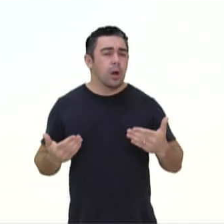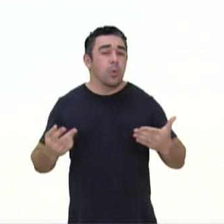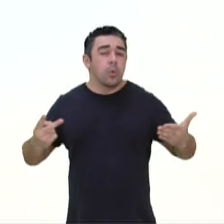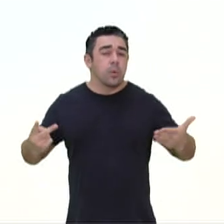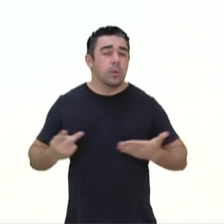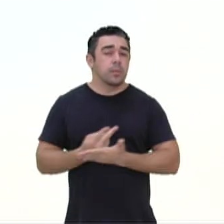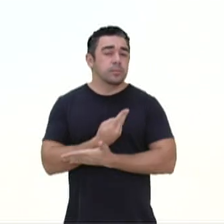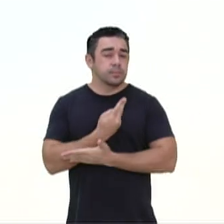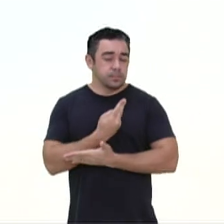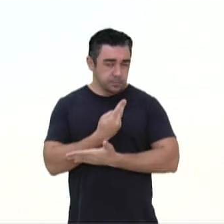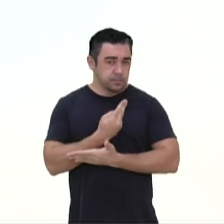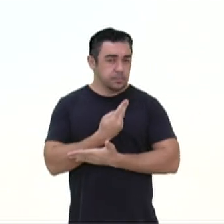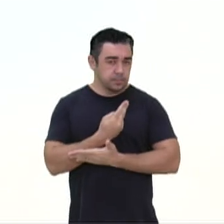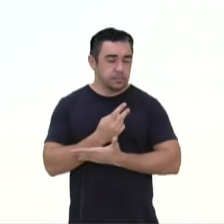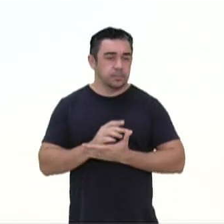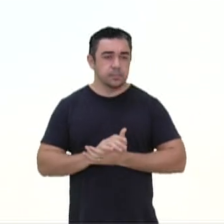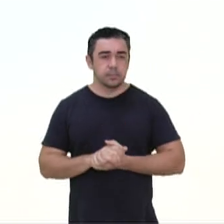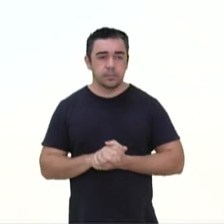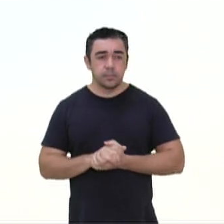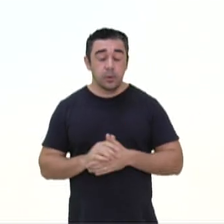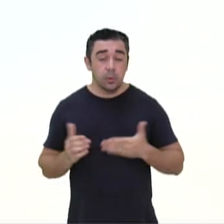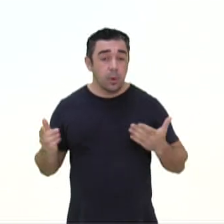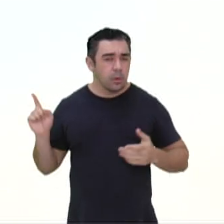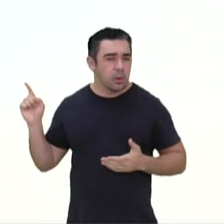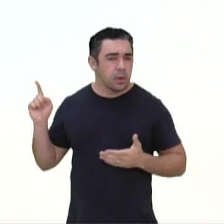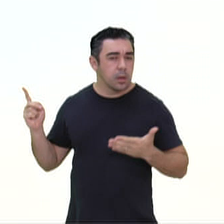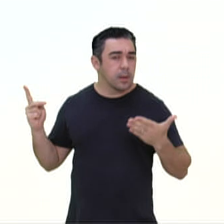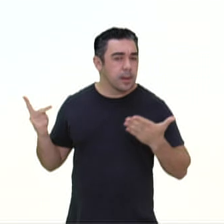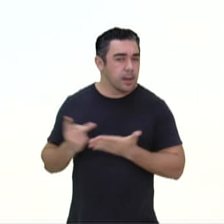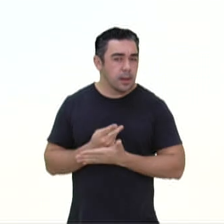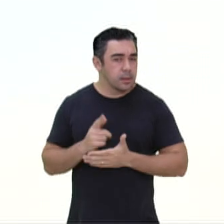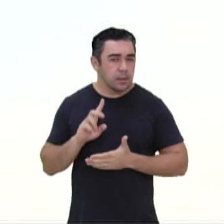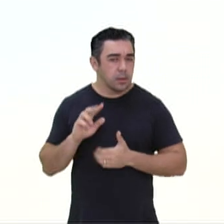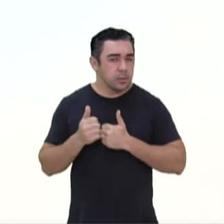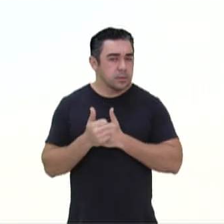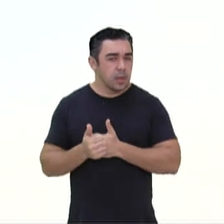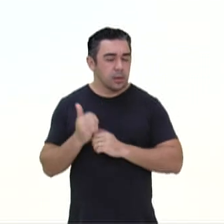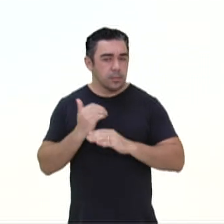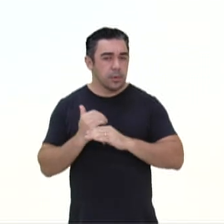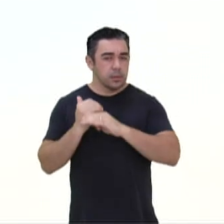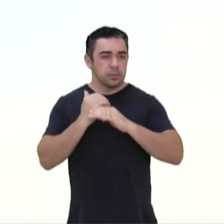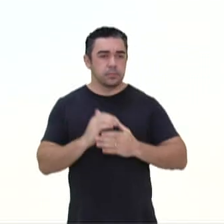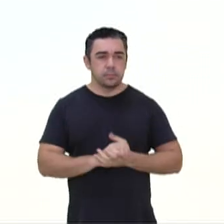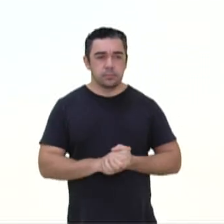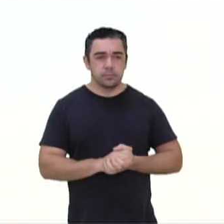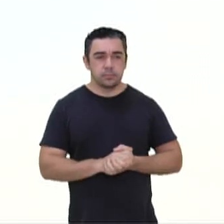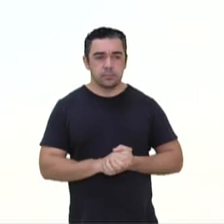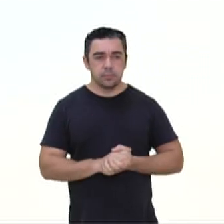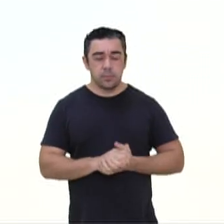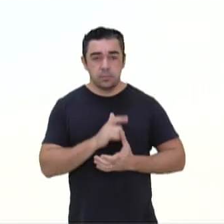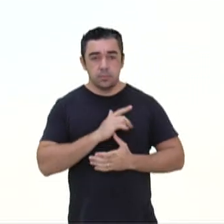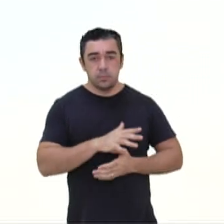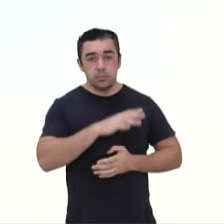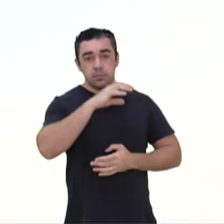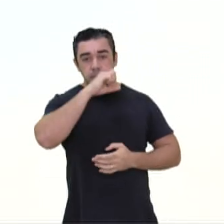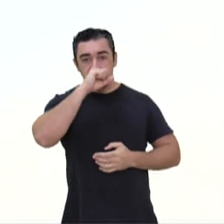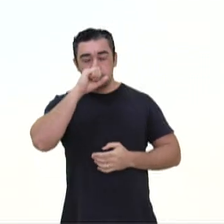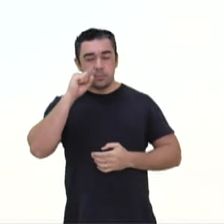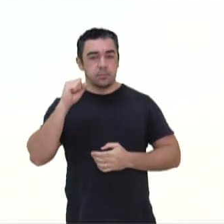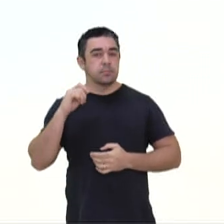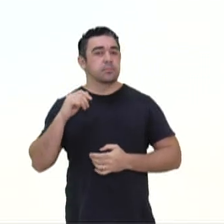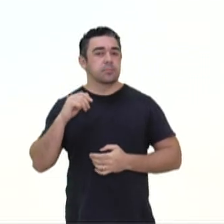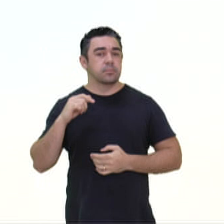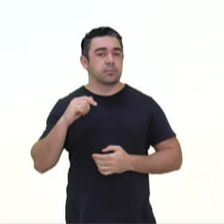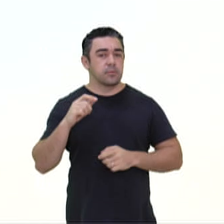incorreta. Aquela que não segue a padrão. Aspirou o ar puro da